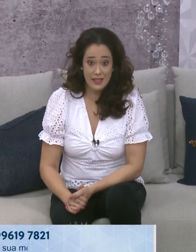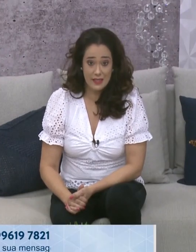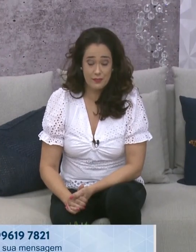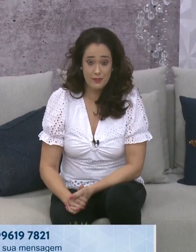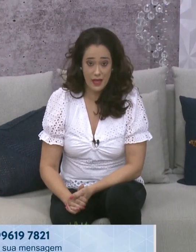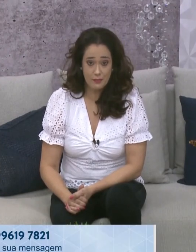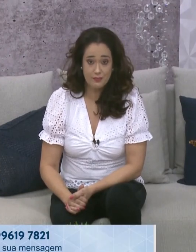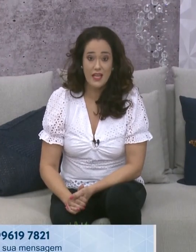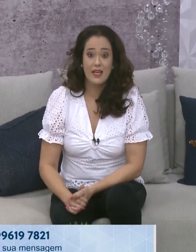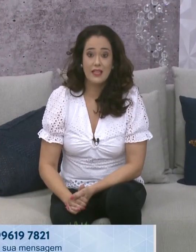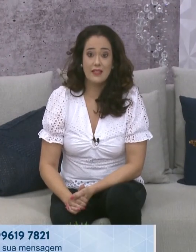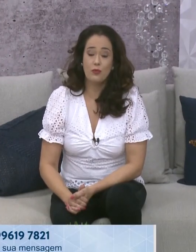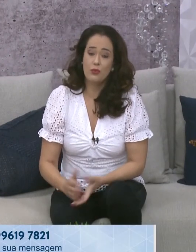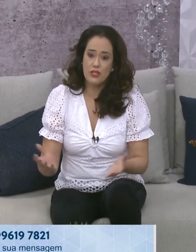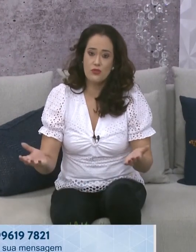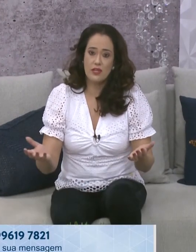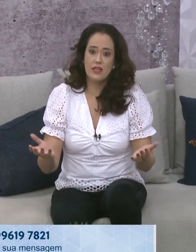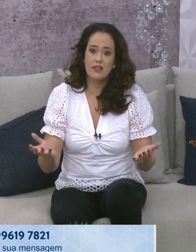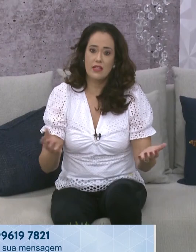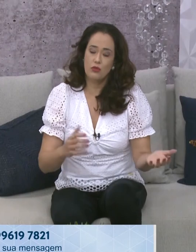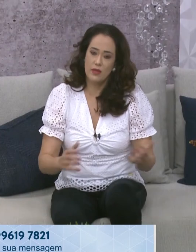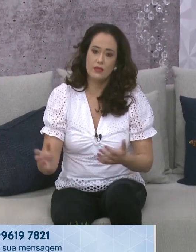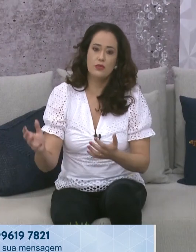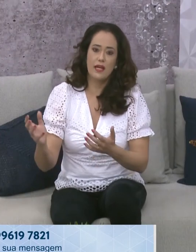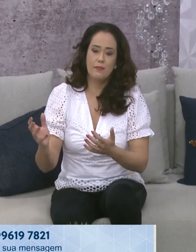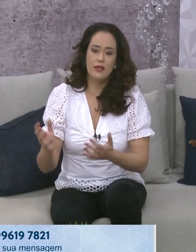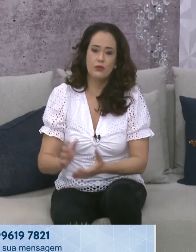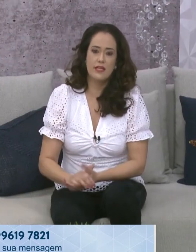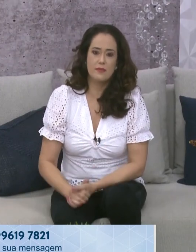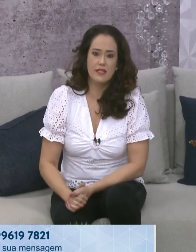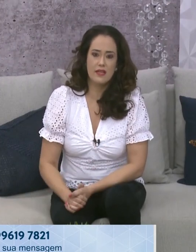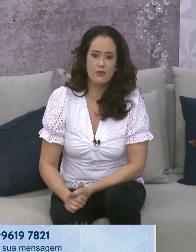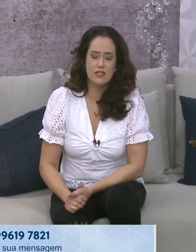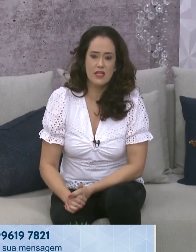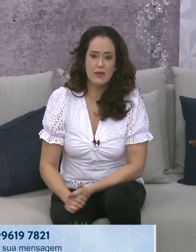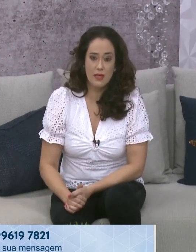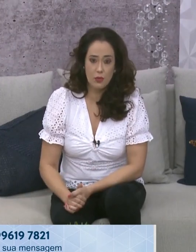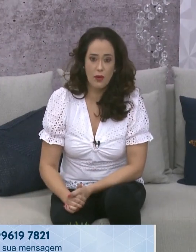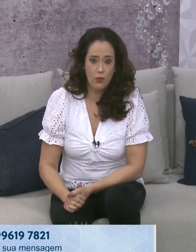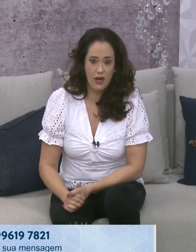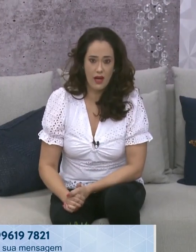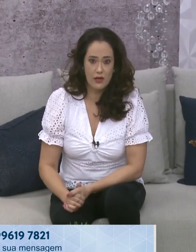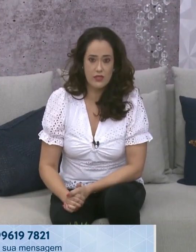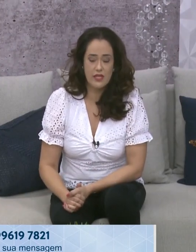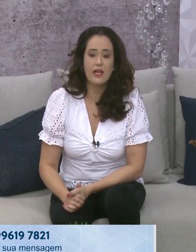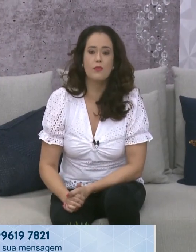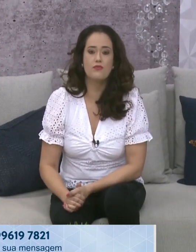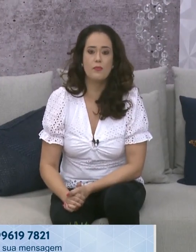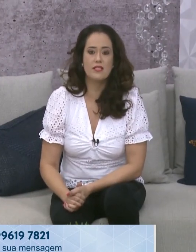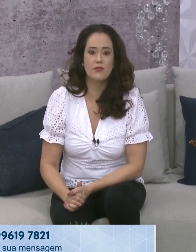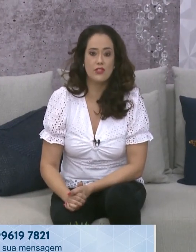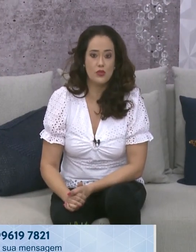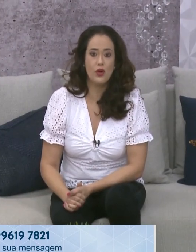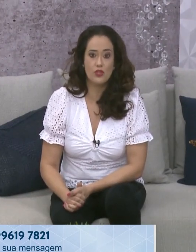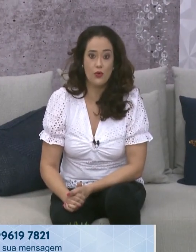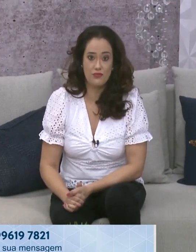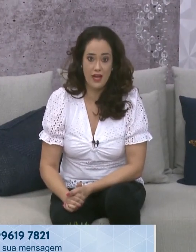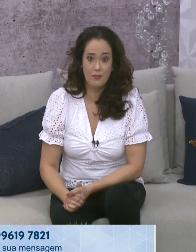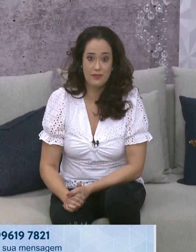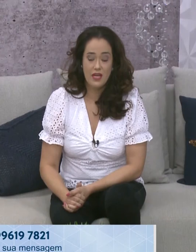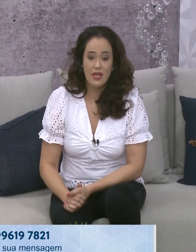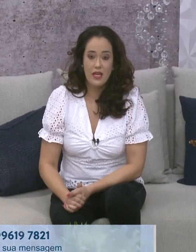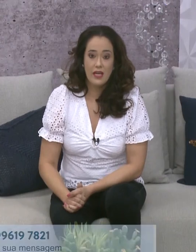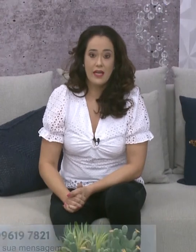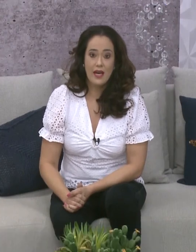verdadeira, tá? Então, por isso que está tomando o tempinho do SBT e você, mas é por uma boa causa, né? É uma informação que a gente pode